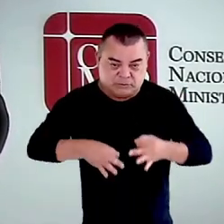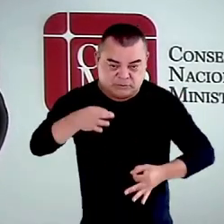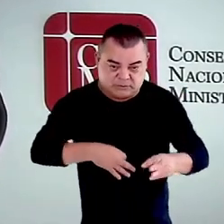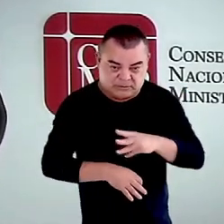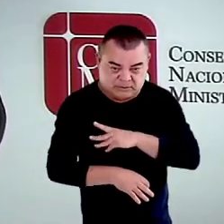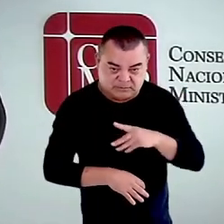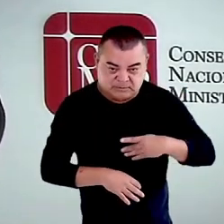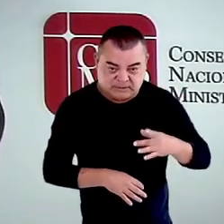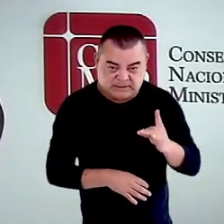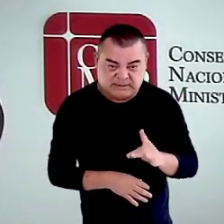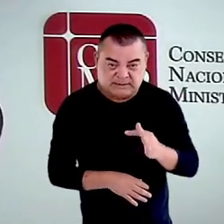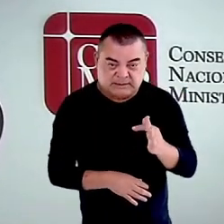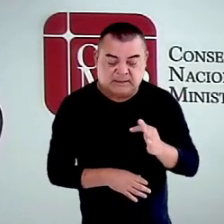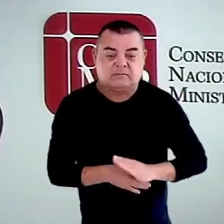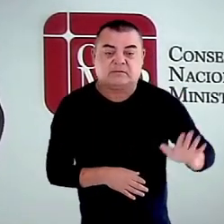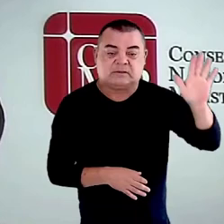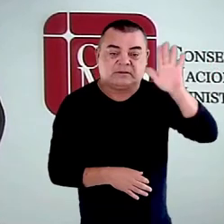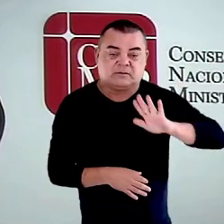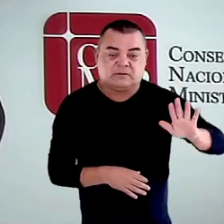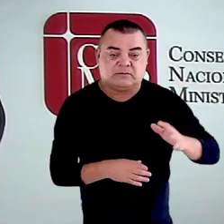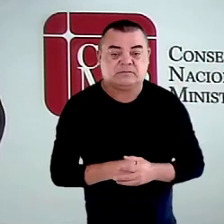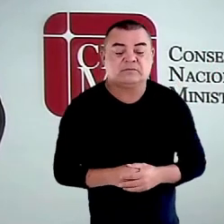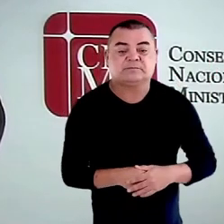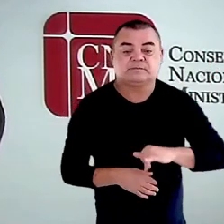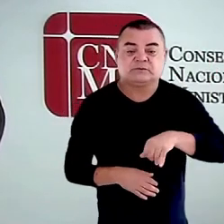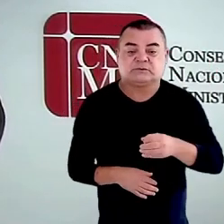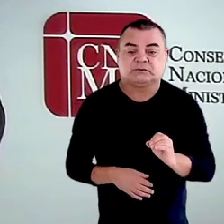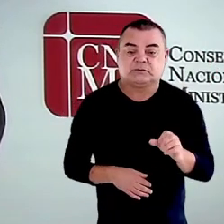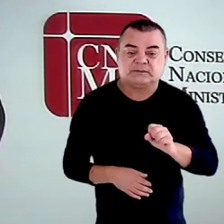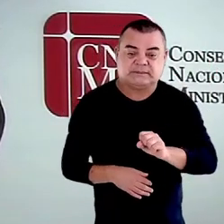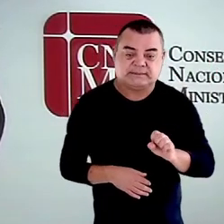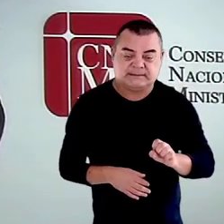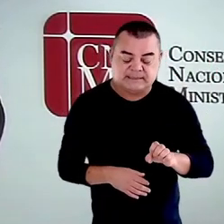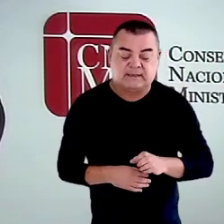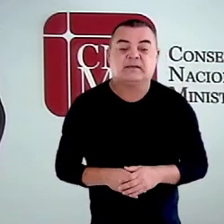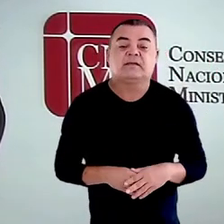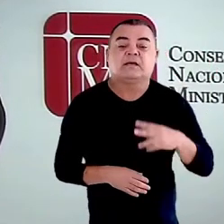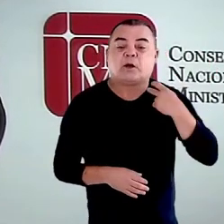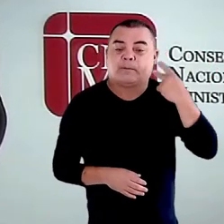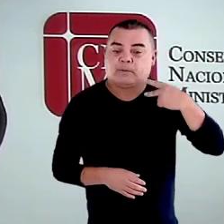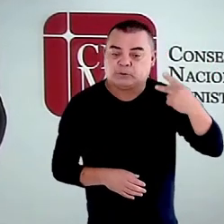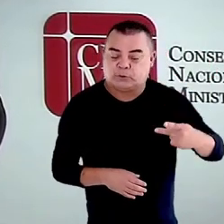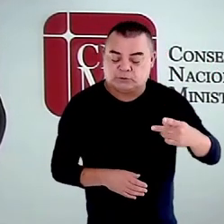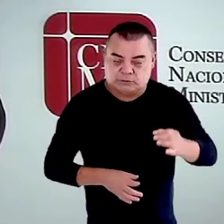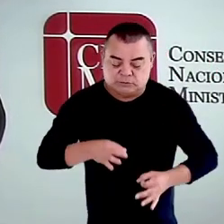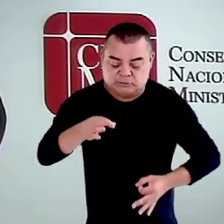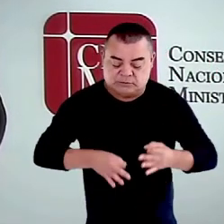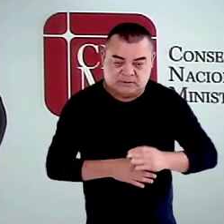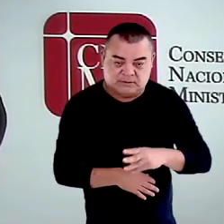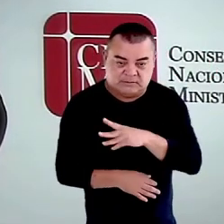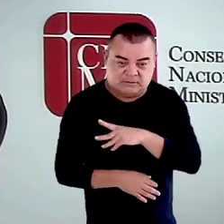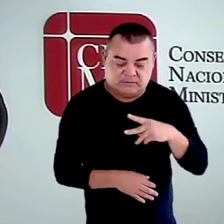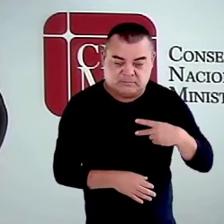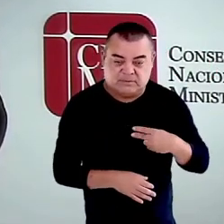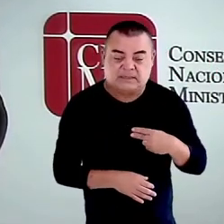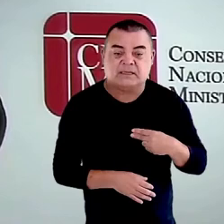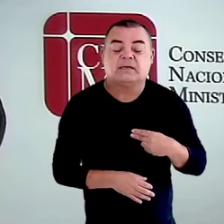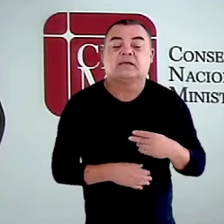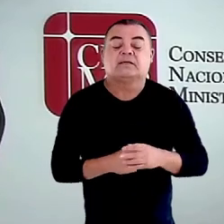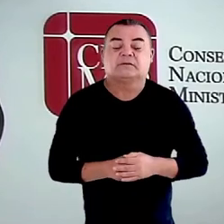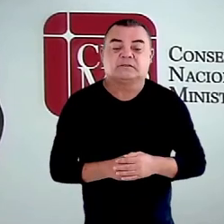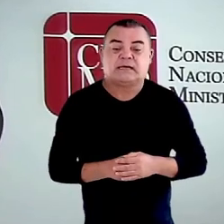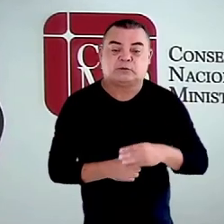Distrito Federal e dos Territórios. José Márcio Maia Alves, Promotor de Justiça do Ministério Público do Estado do Maranhão.